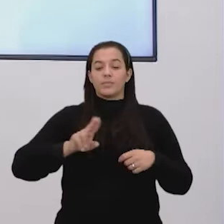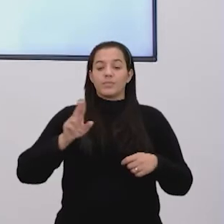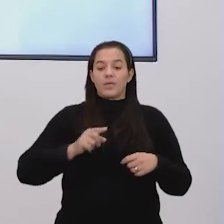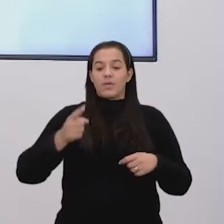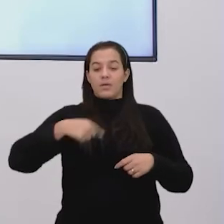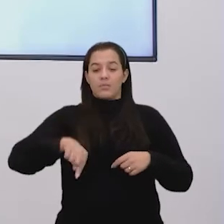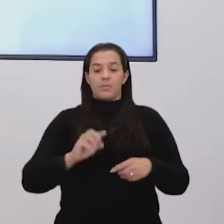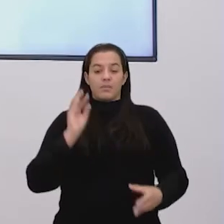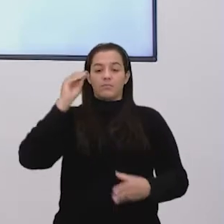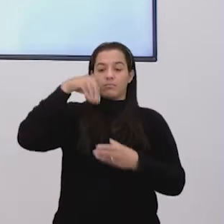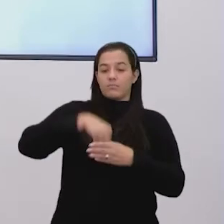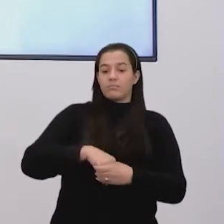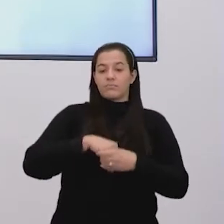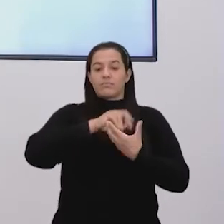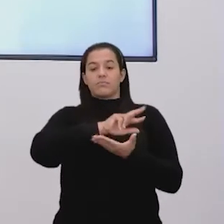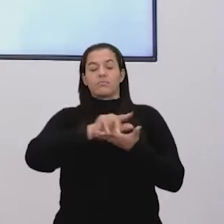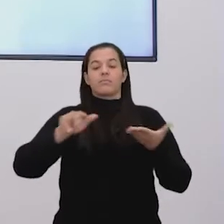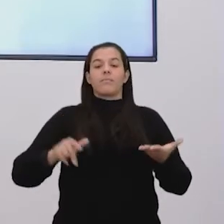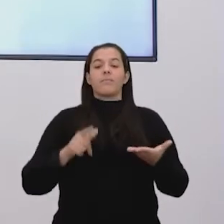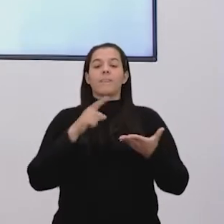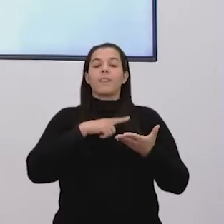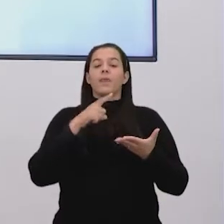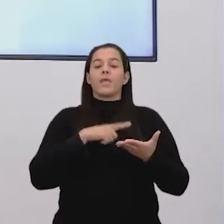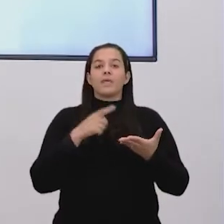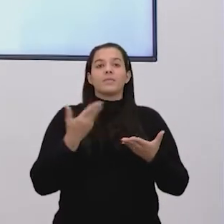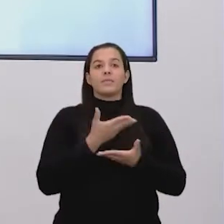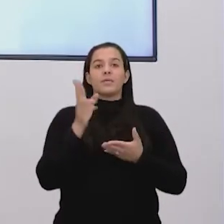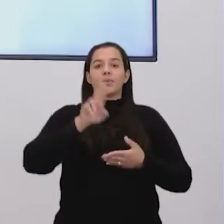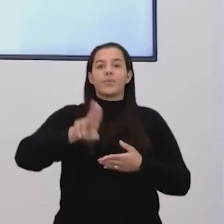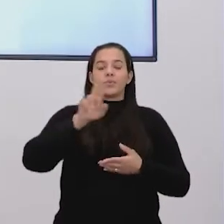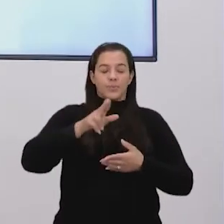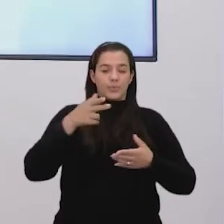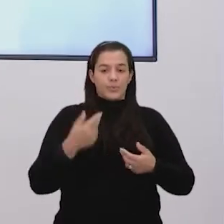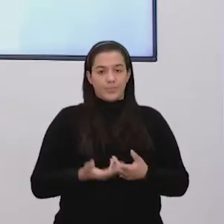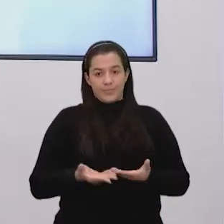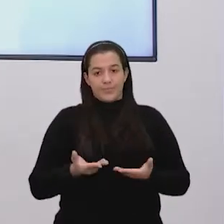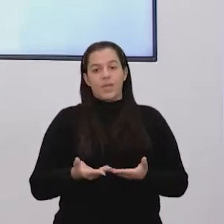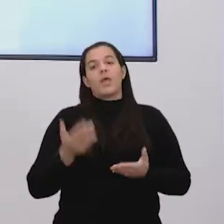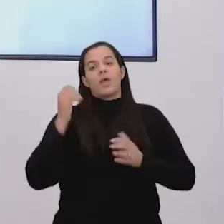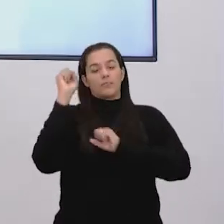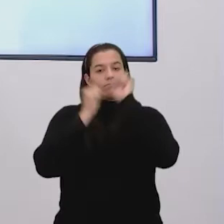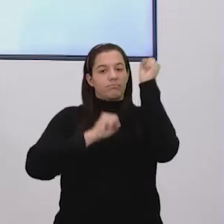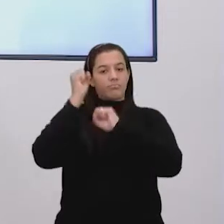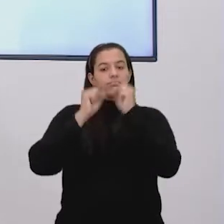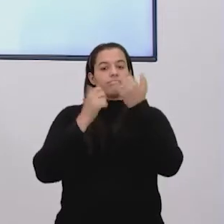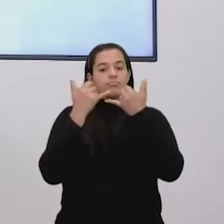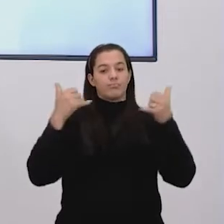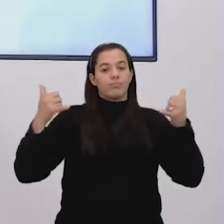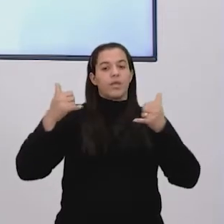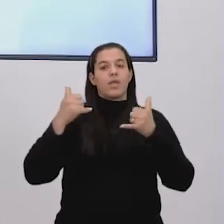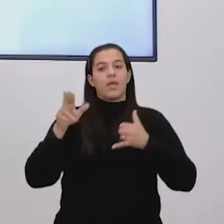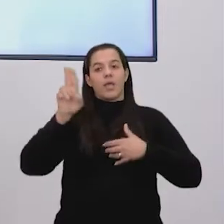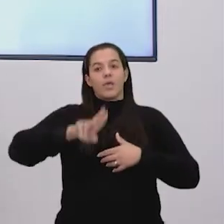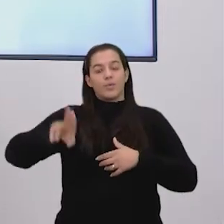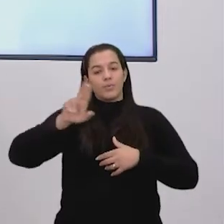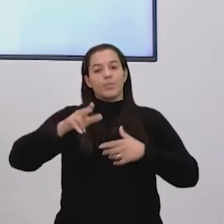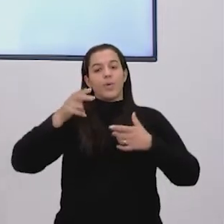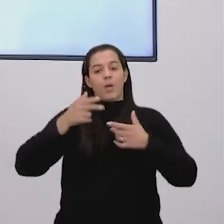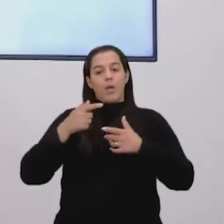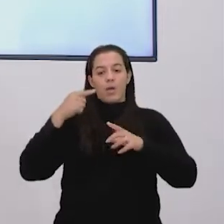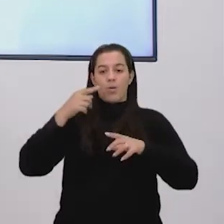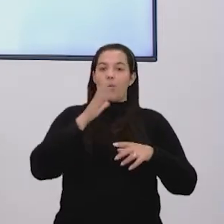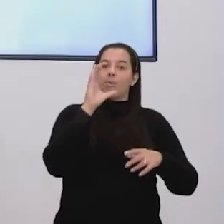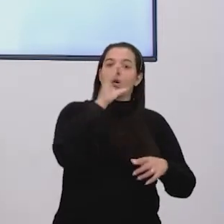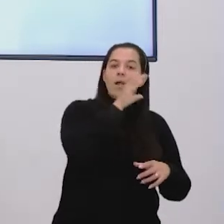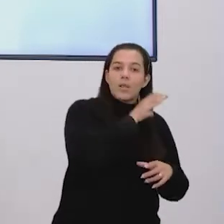esta fonte para funcionamento? A termoelétrica é aquela usina que transforma o